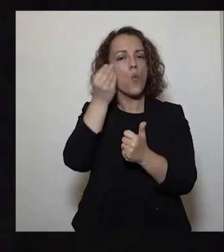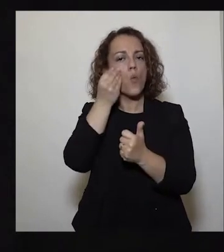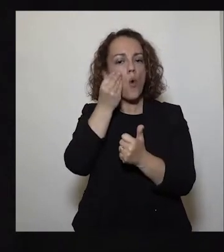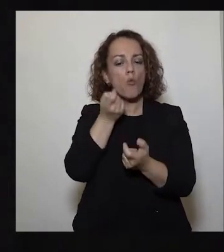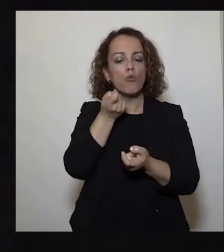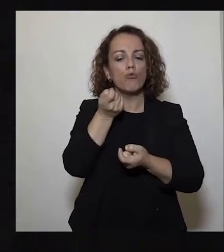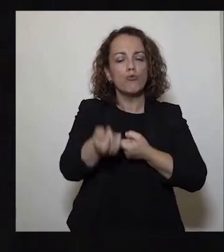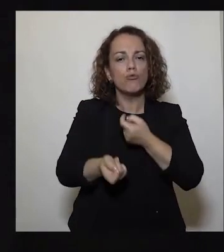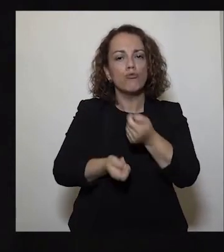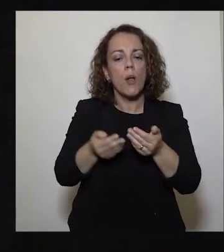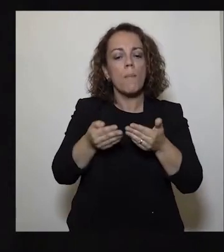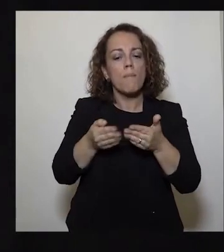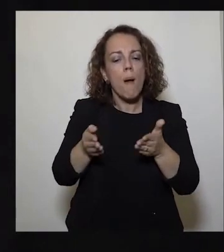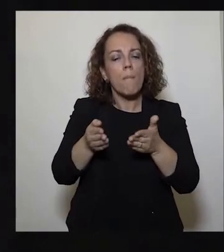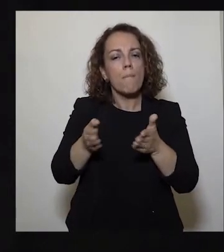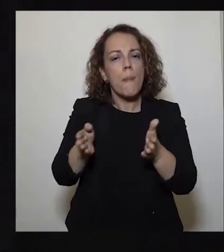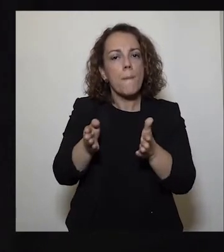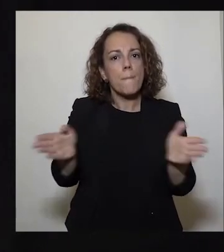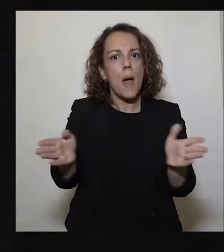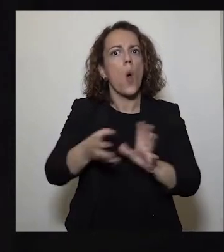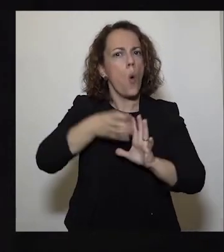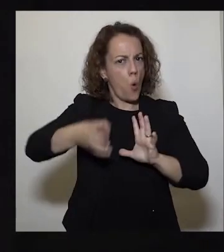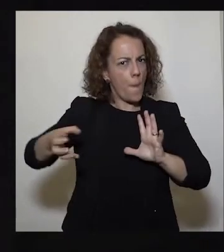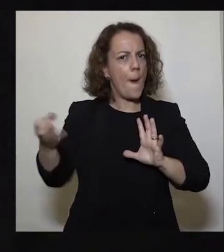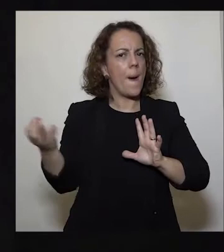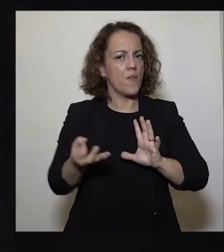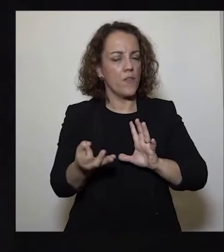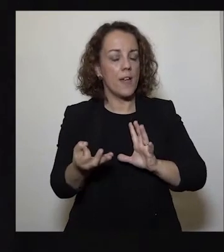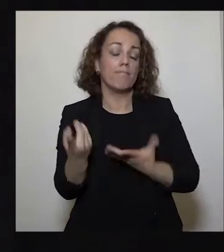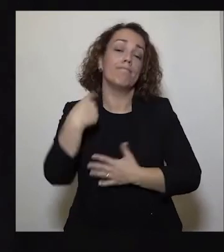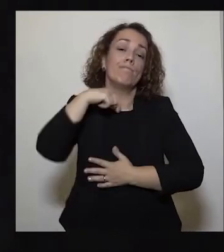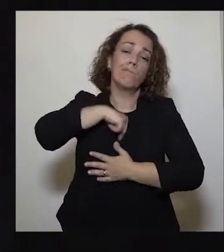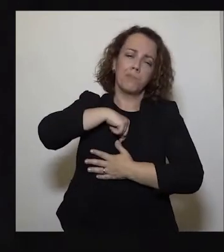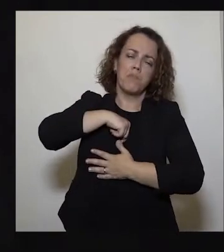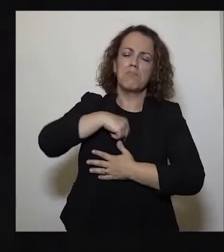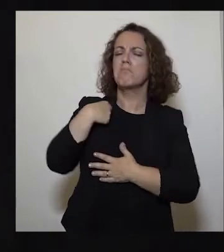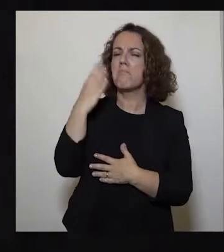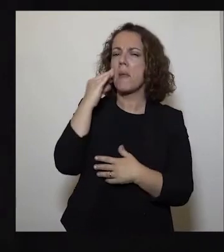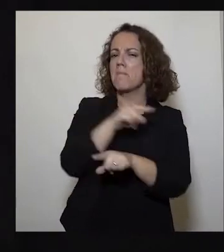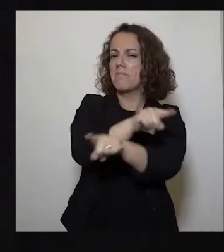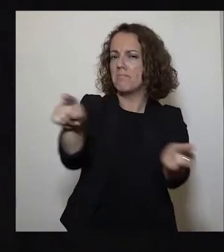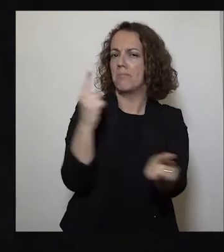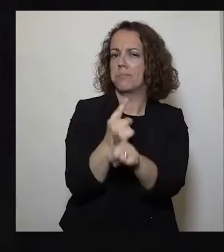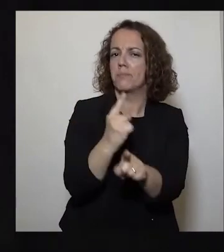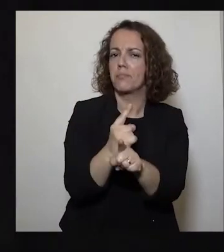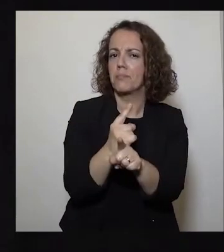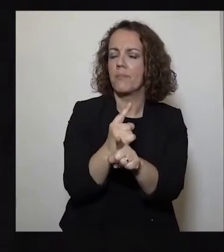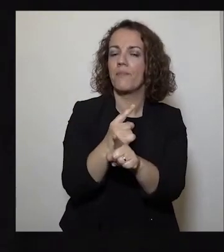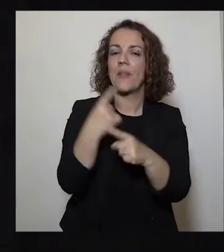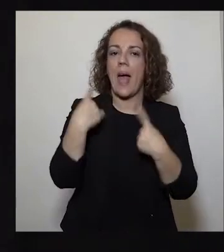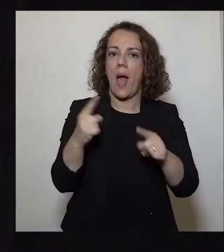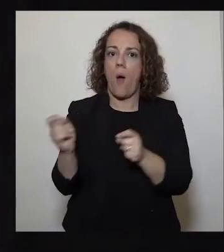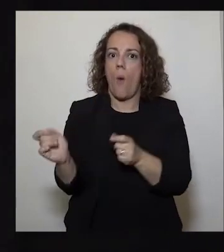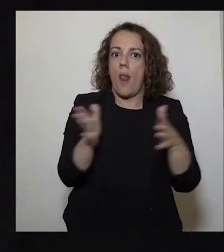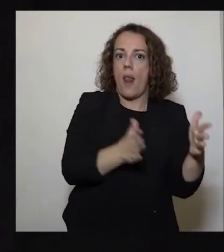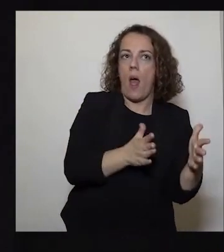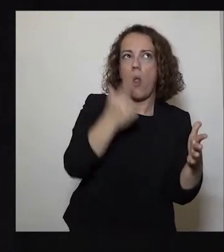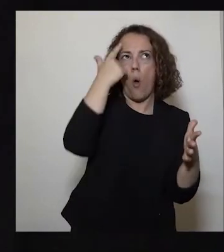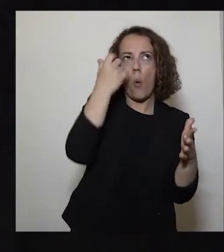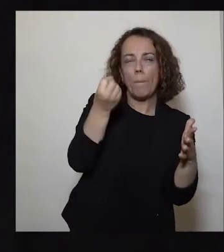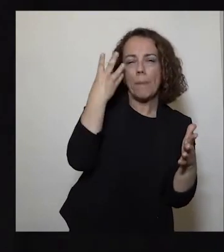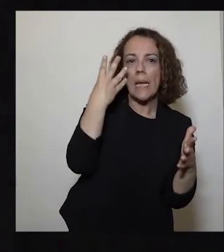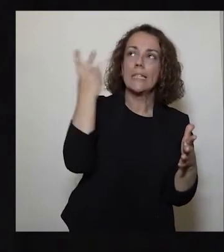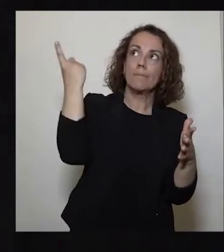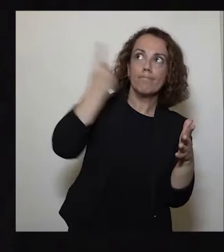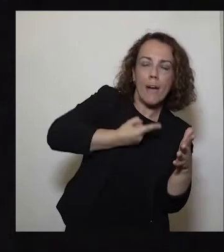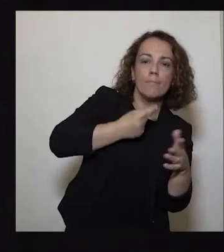sedutora, mas complexa. No meu espírito, como de certo no vosso, conjugam-se, de um lado, compreensão do